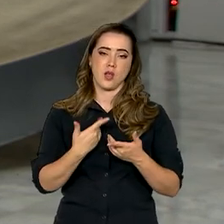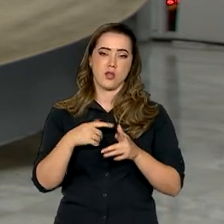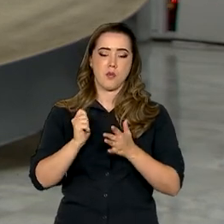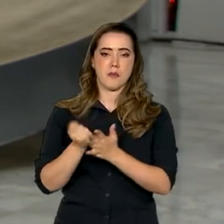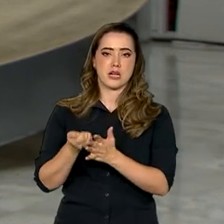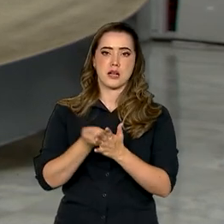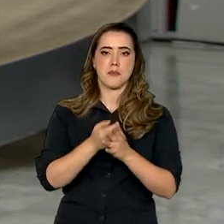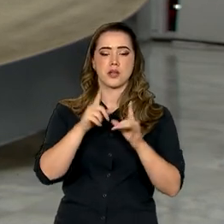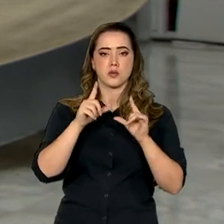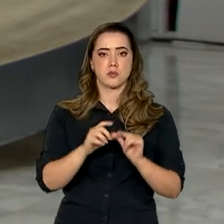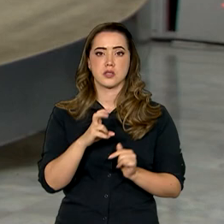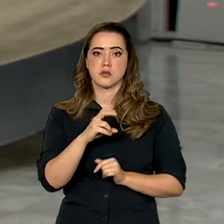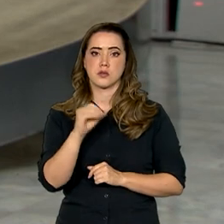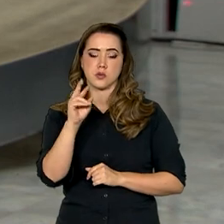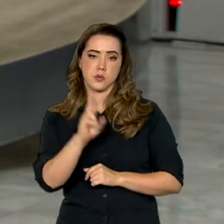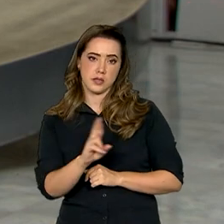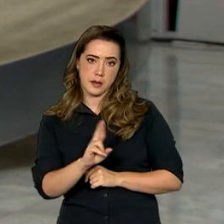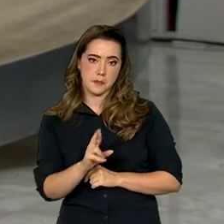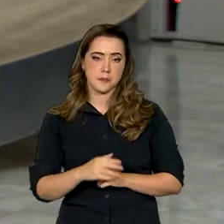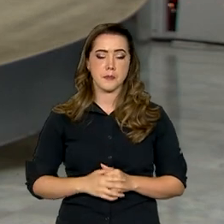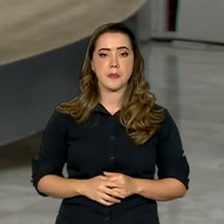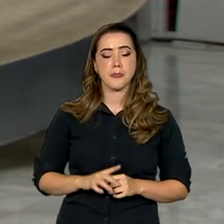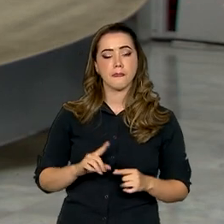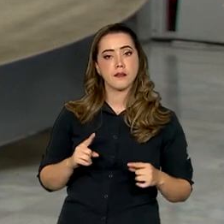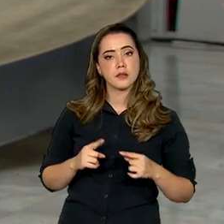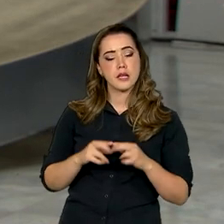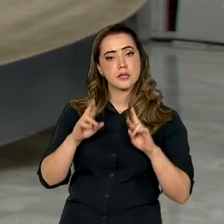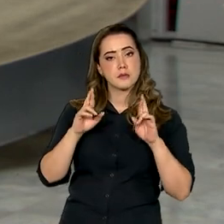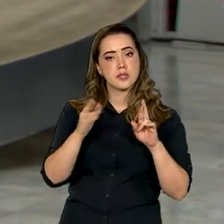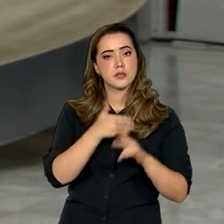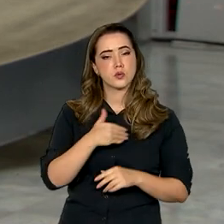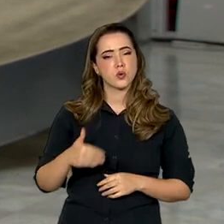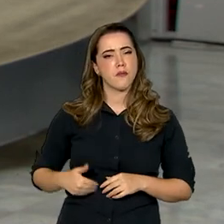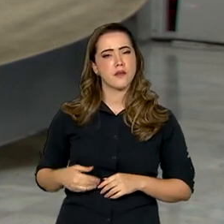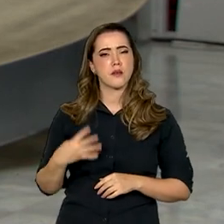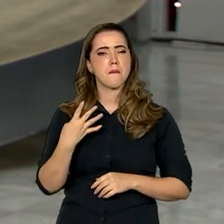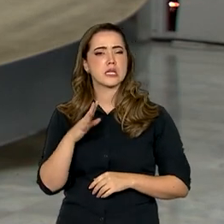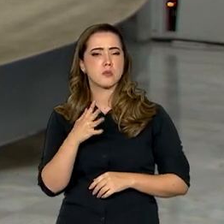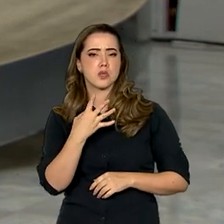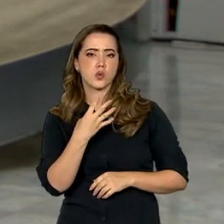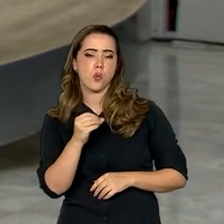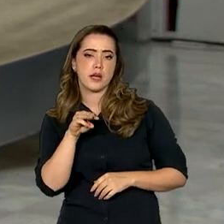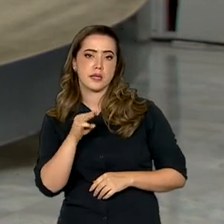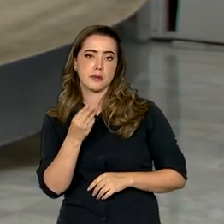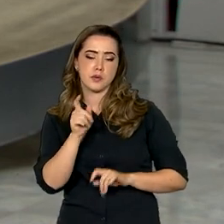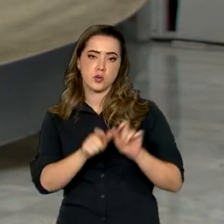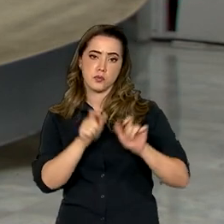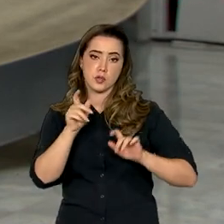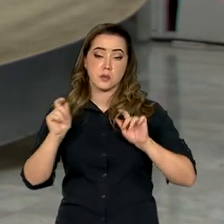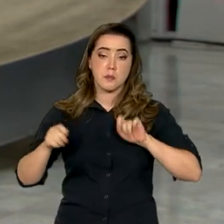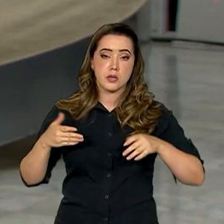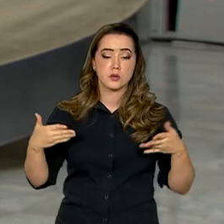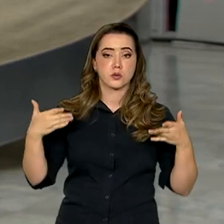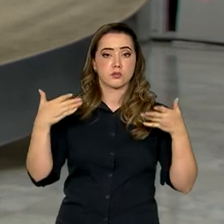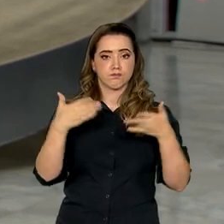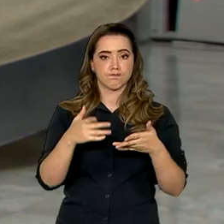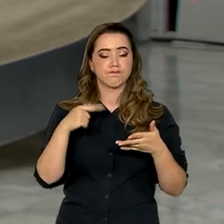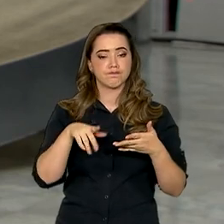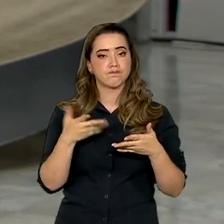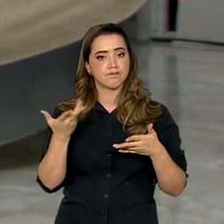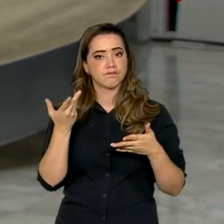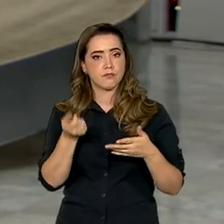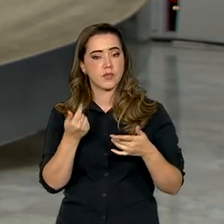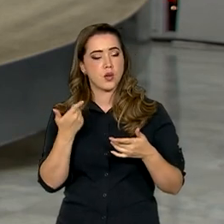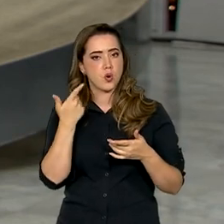mínima de R$ 50. Na estimativa do governo, cerca de 40 milhões de pessoas poderão ser beneficiadas,